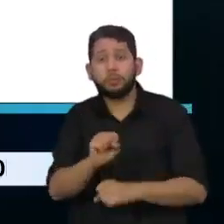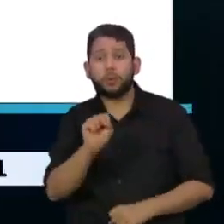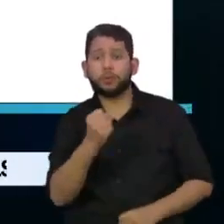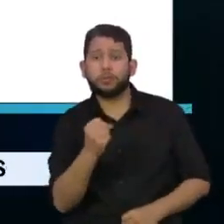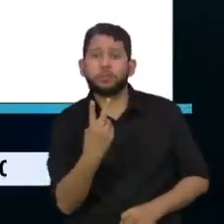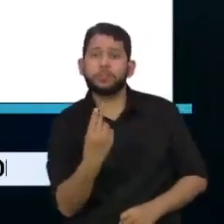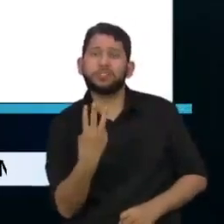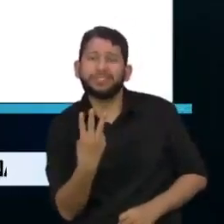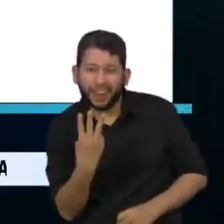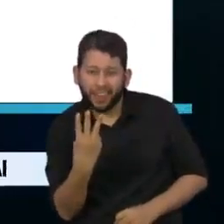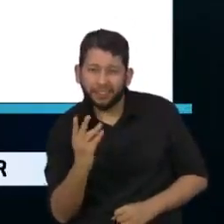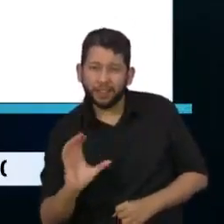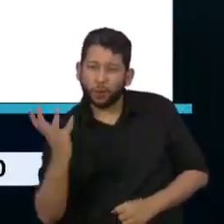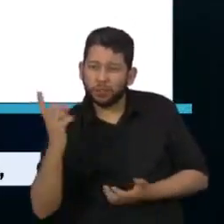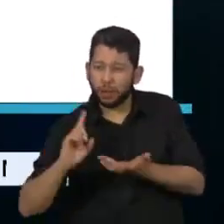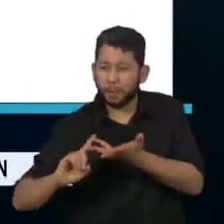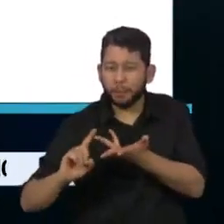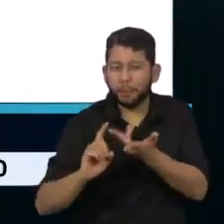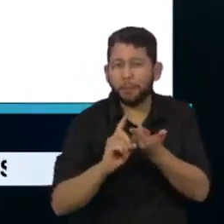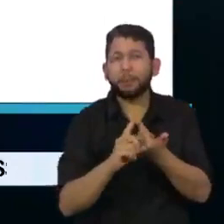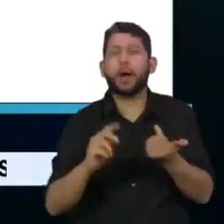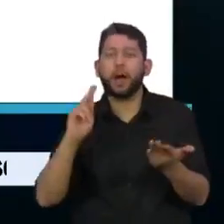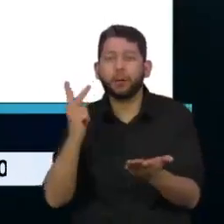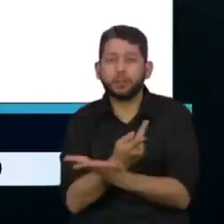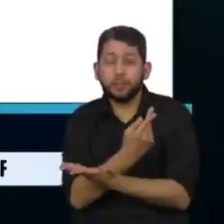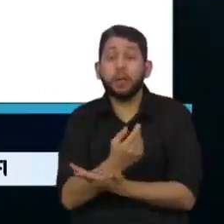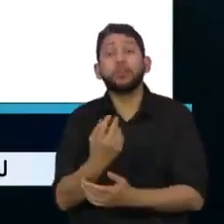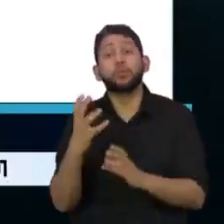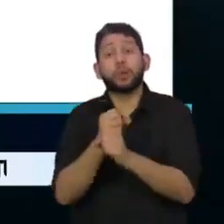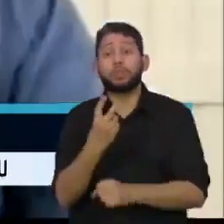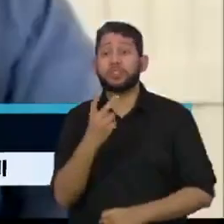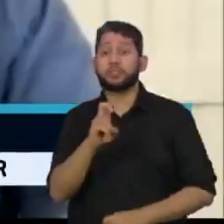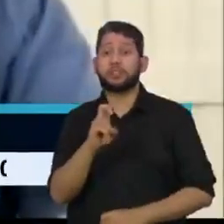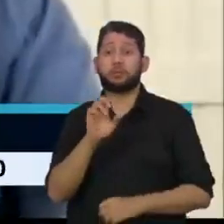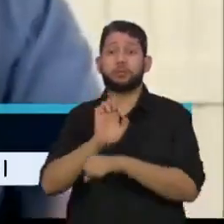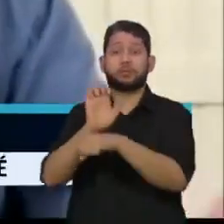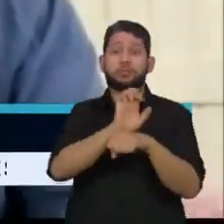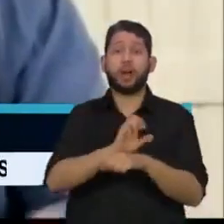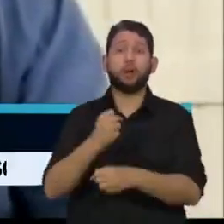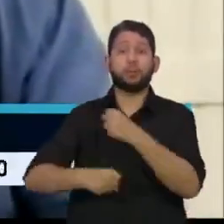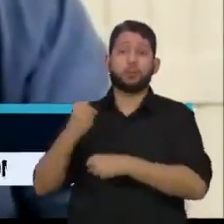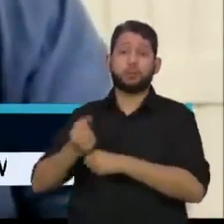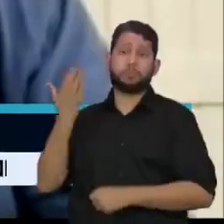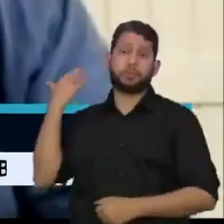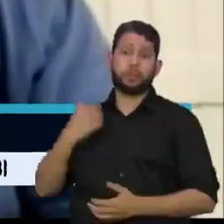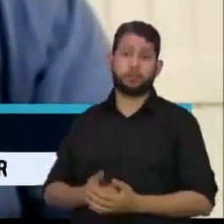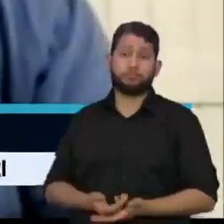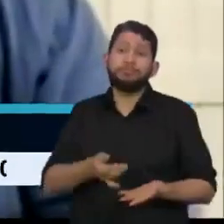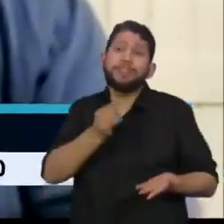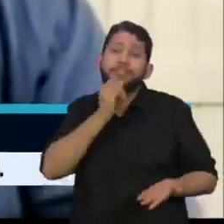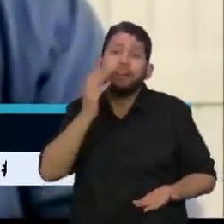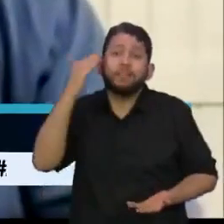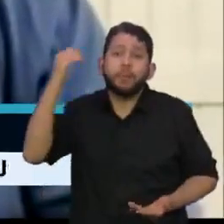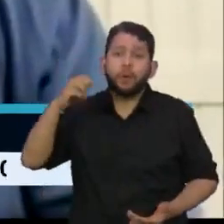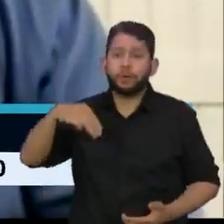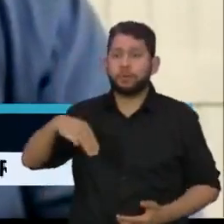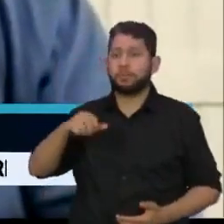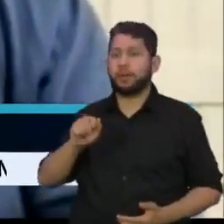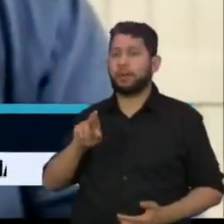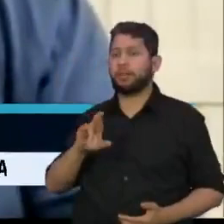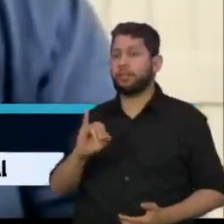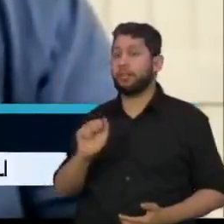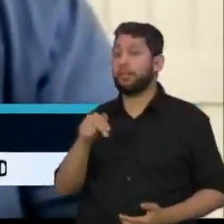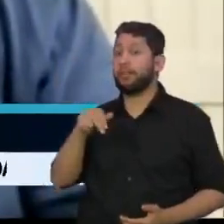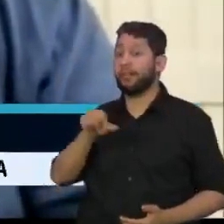ocorrências em pelo menos 25 estados no ano passado. Os casos de Mariana, por exemplo, são